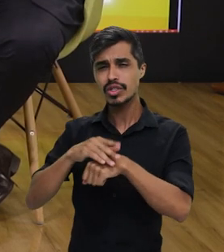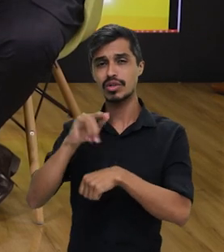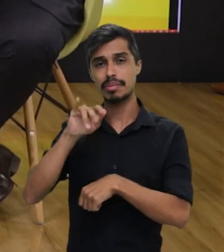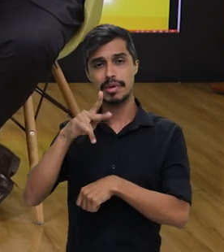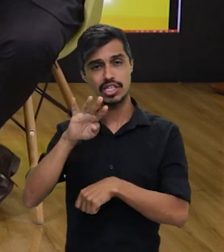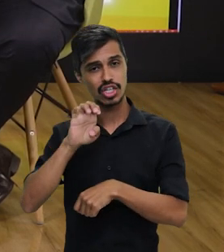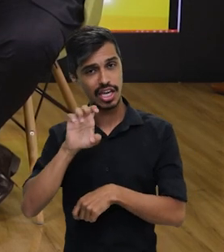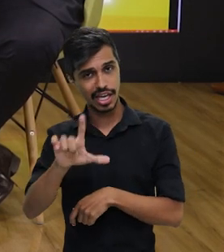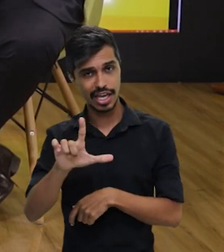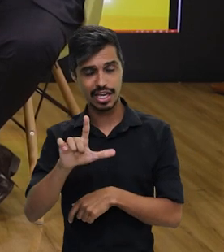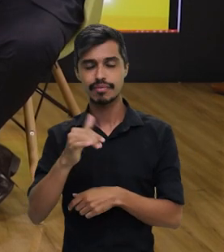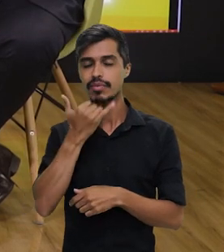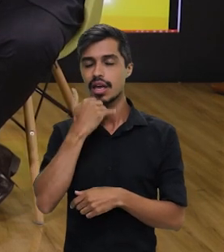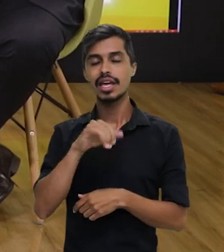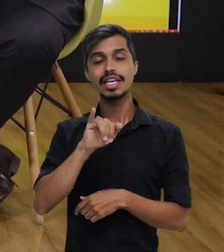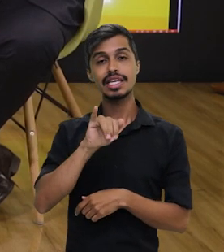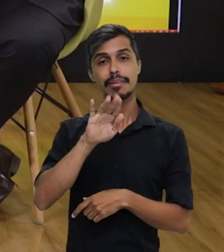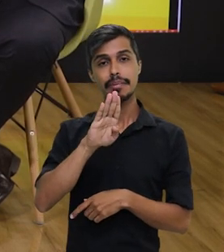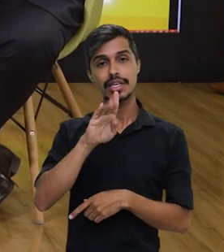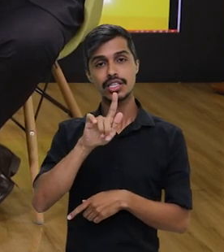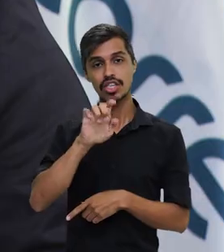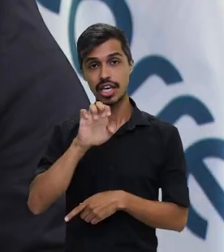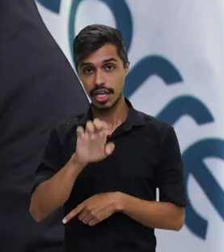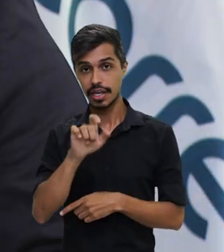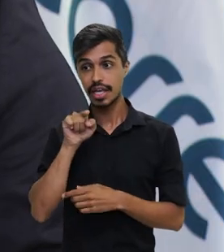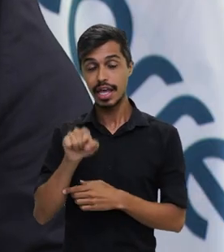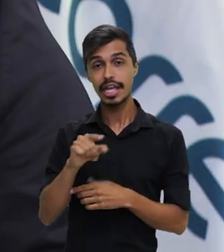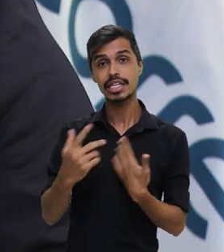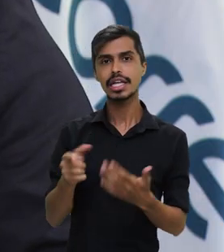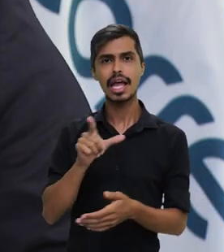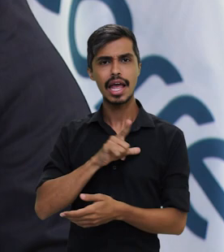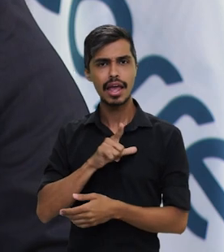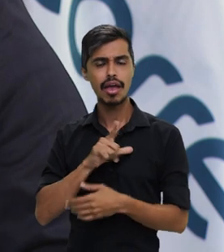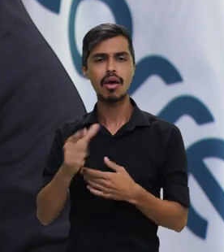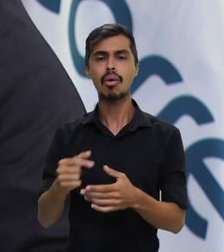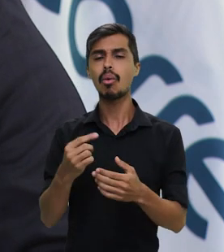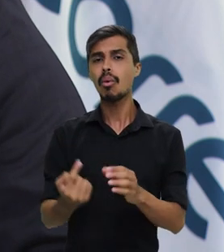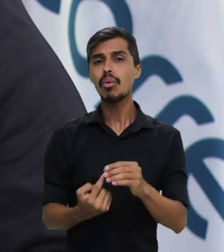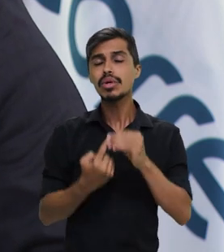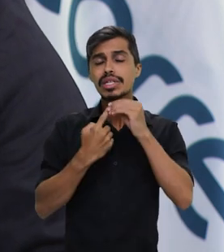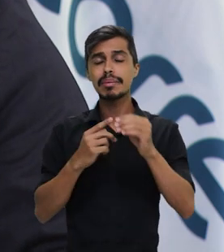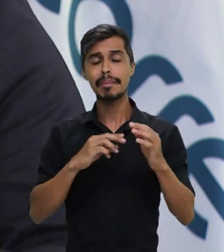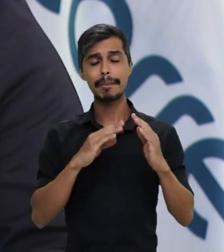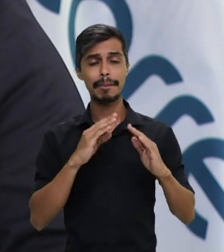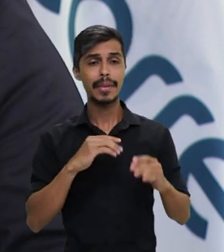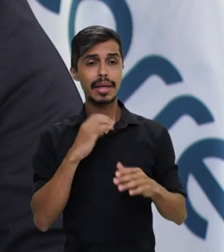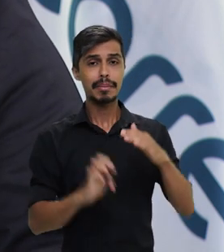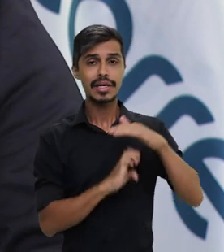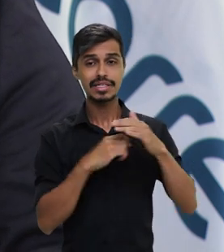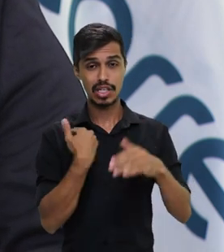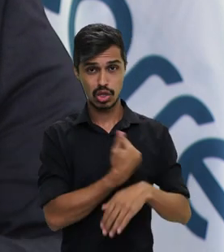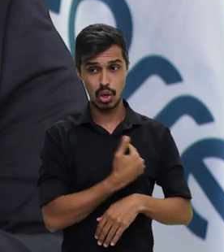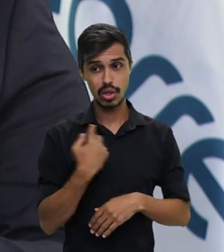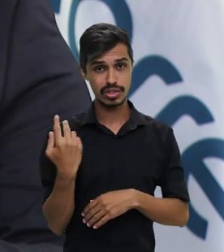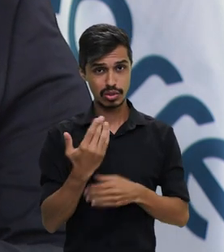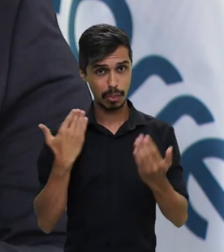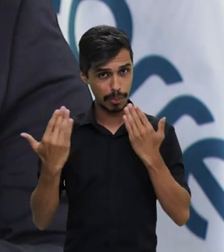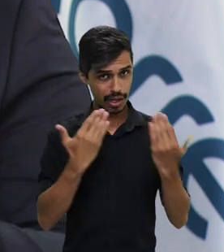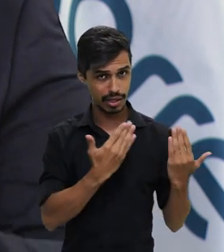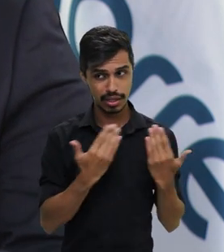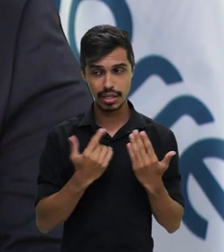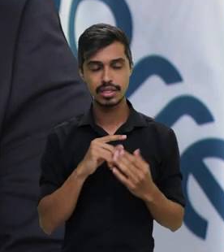nós somos a única empresa que consegue entrar nos lares, que tem o respeito da população. Nós somos a única empresa que